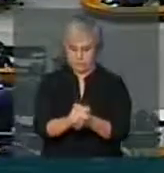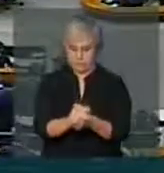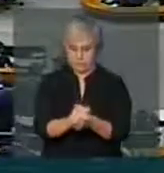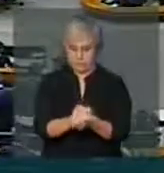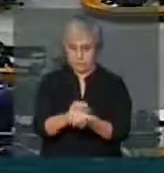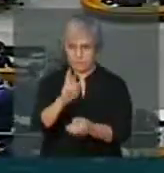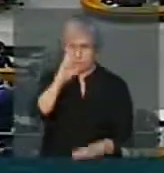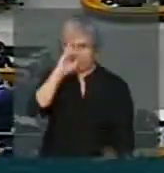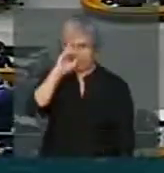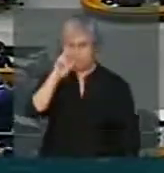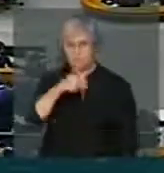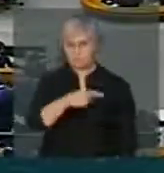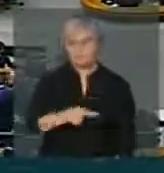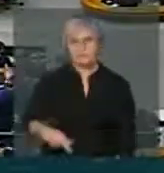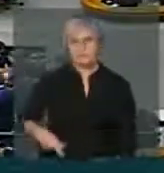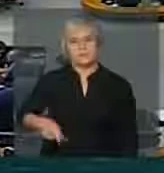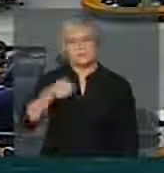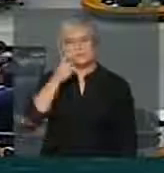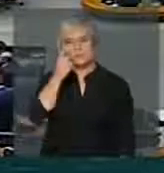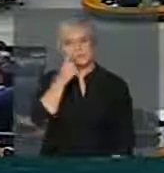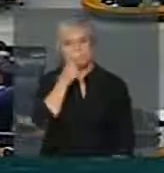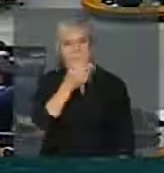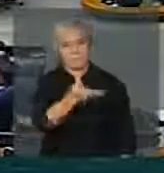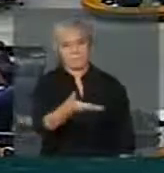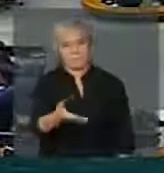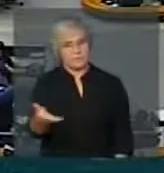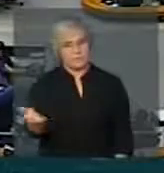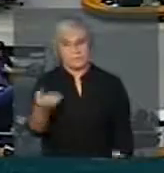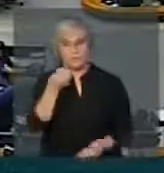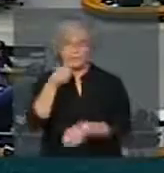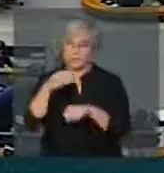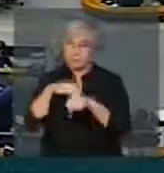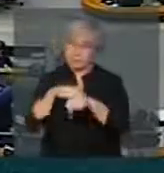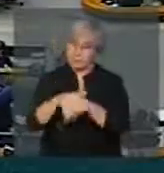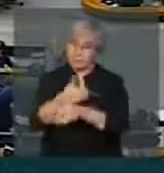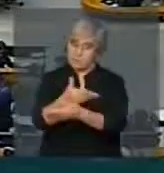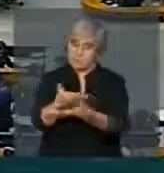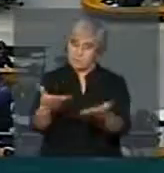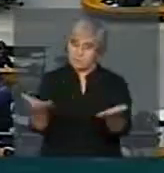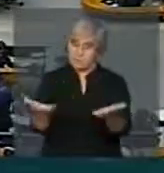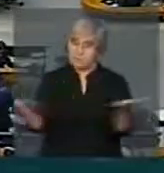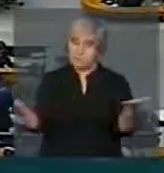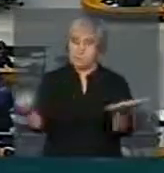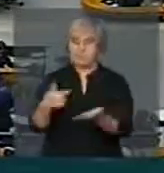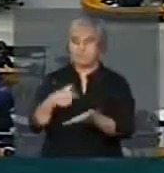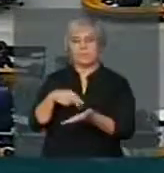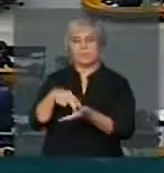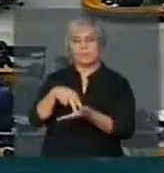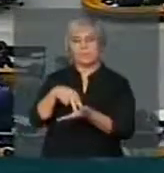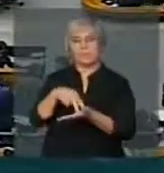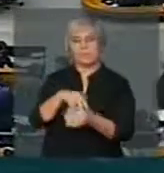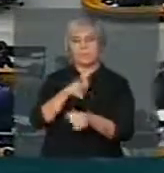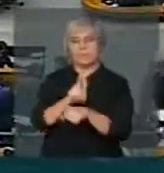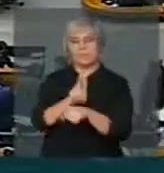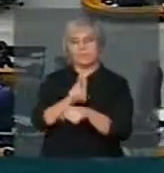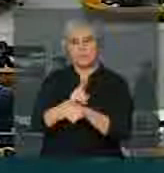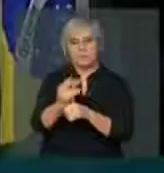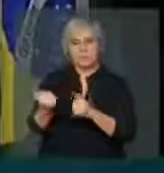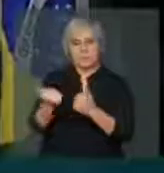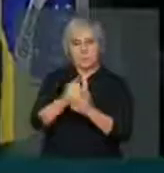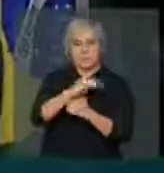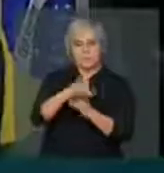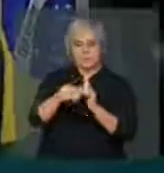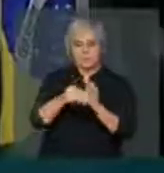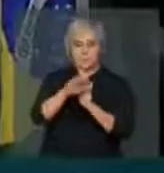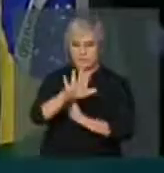Senhor presidente, nobres colegas, muito boa noite. O que me traz aqui hoje é defender o substitutivo global